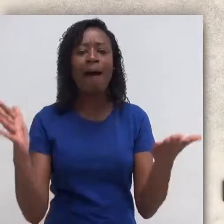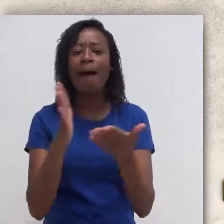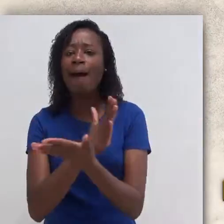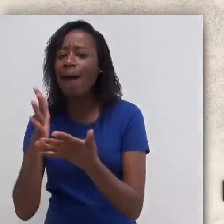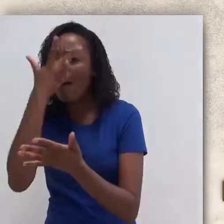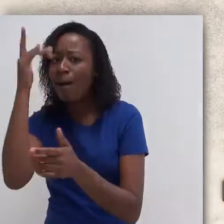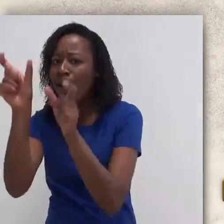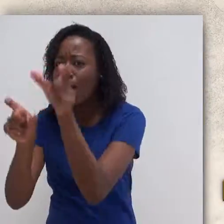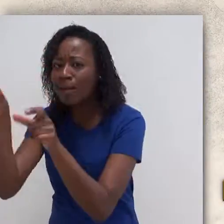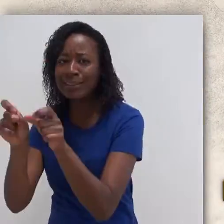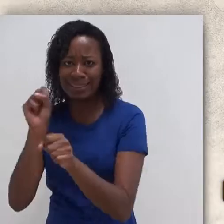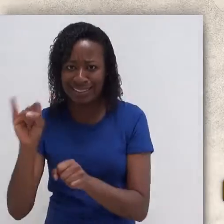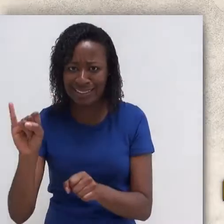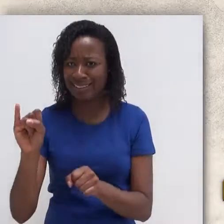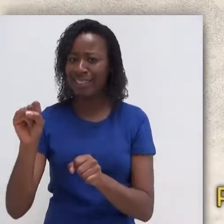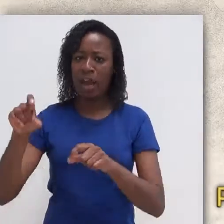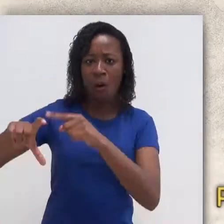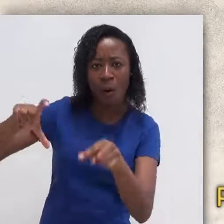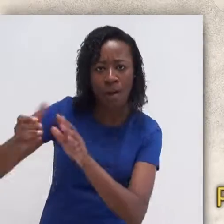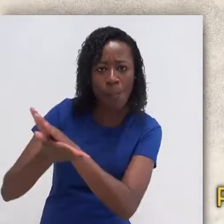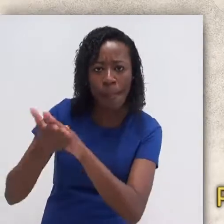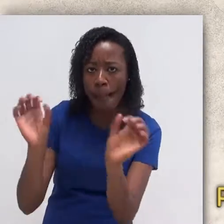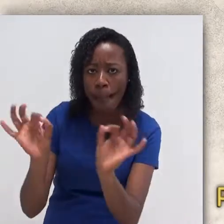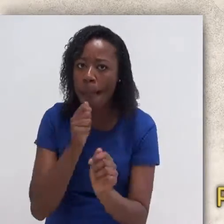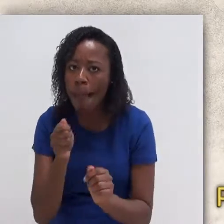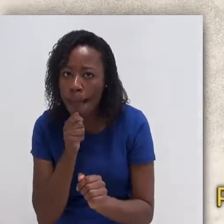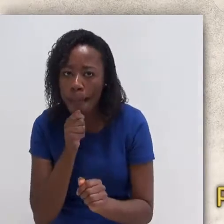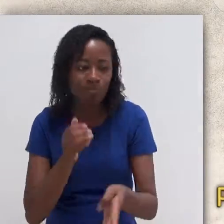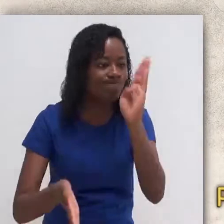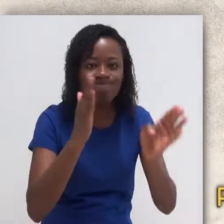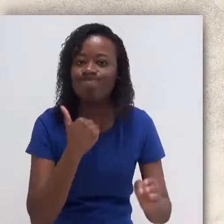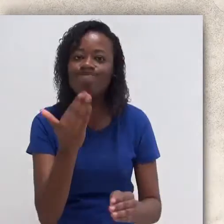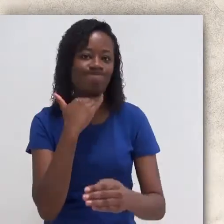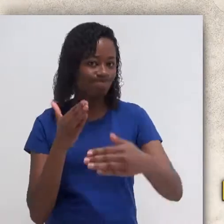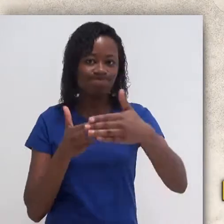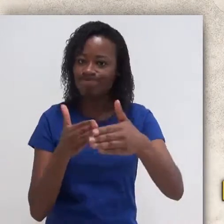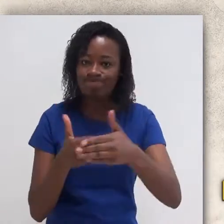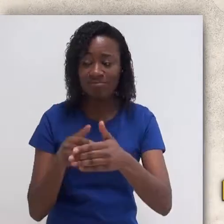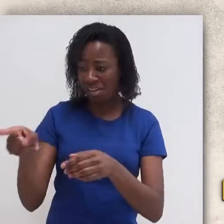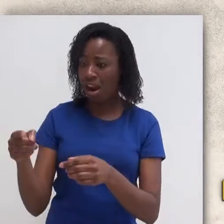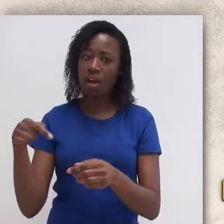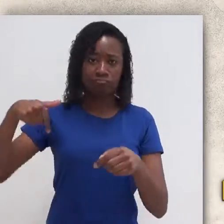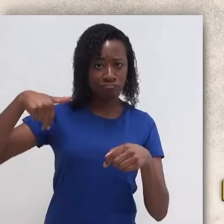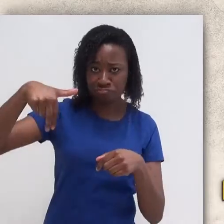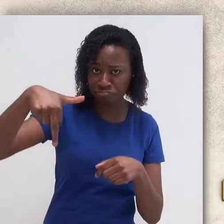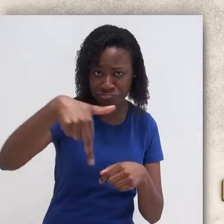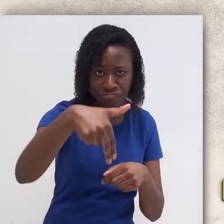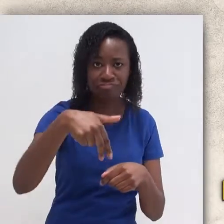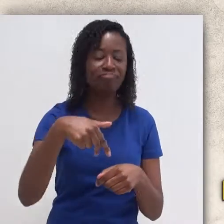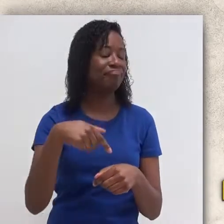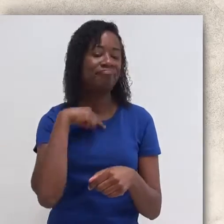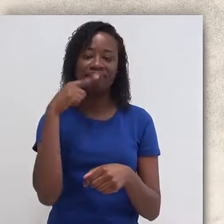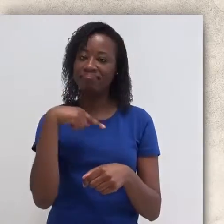existem pessoas que sem a roda, por exemplo, não vão a lugar nenhum. Não têm autonomia para se deslocar.